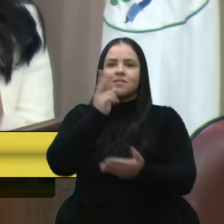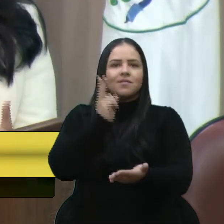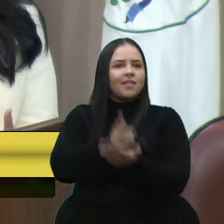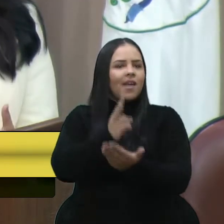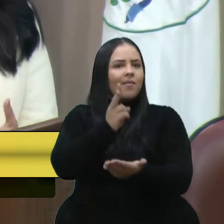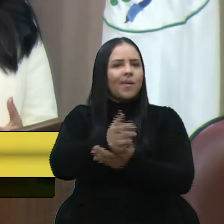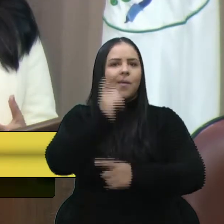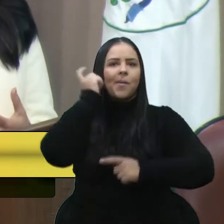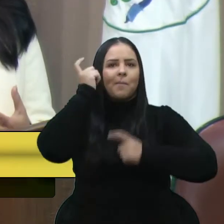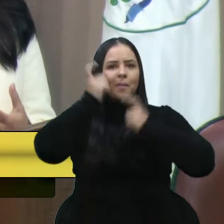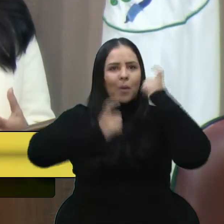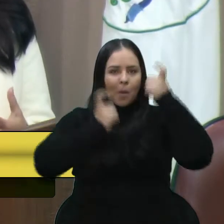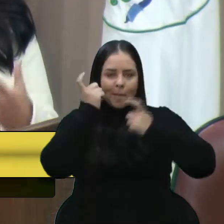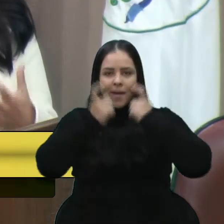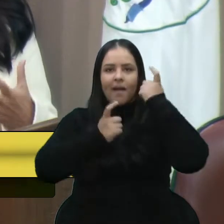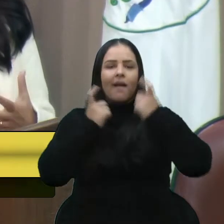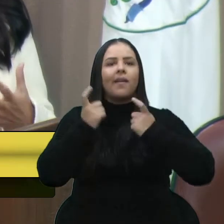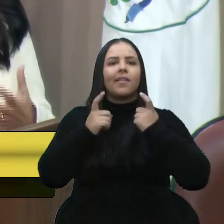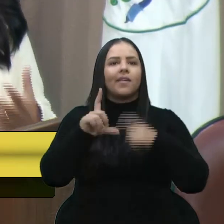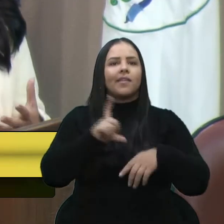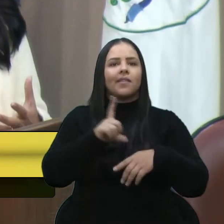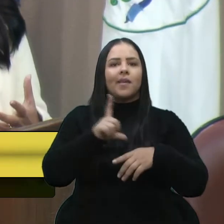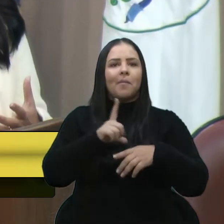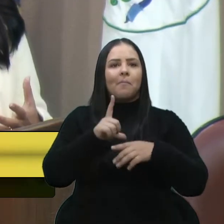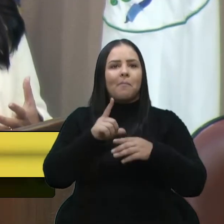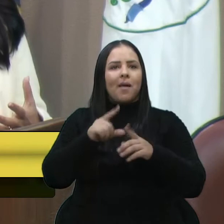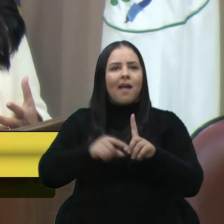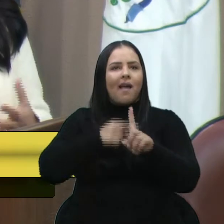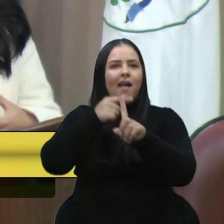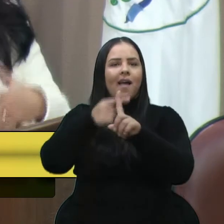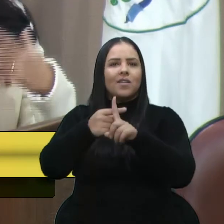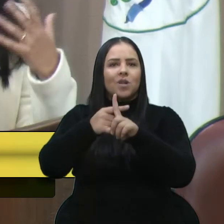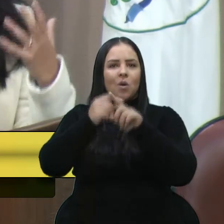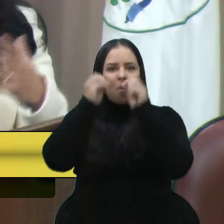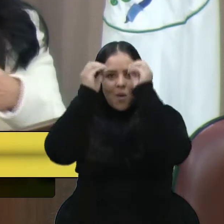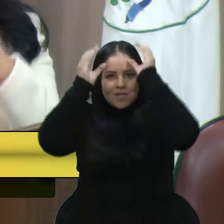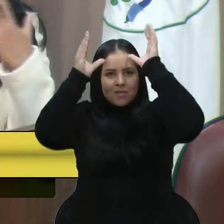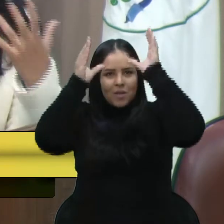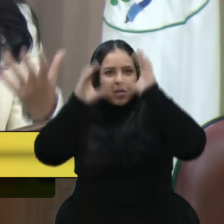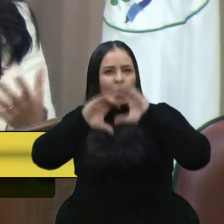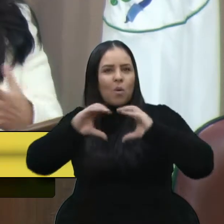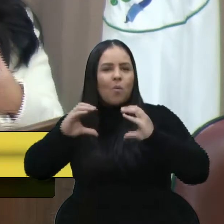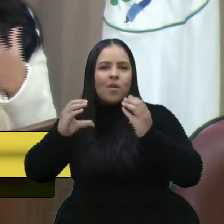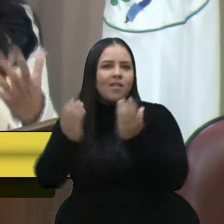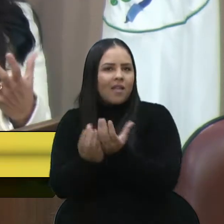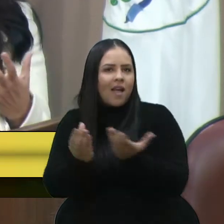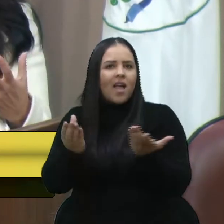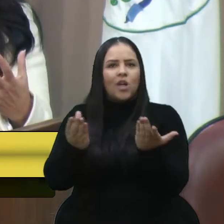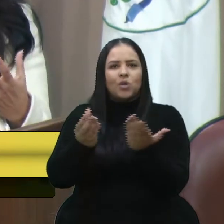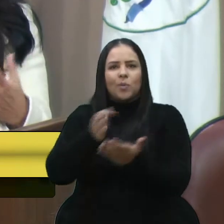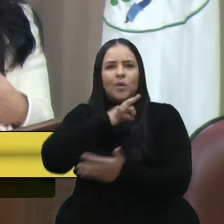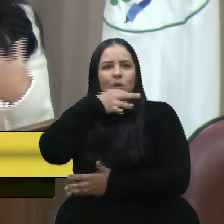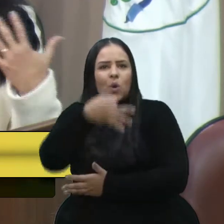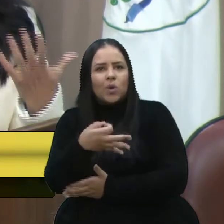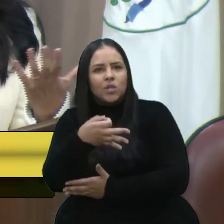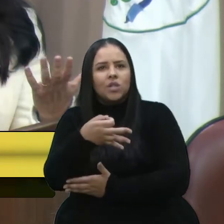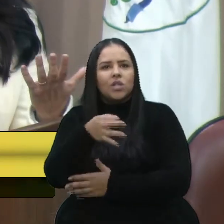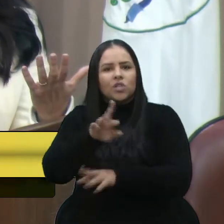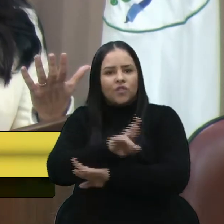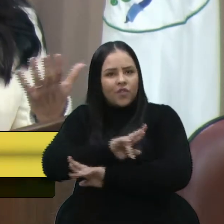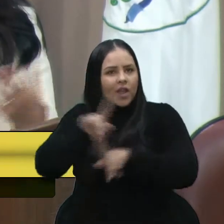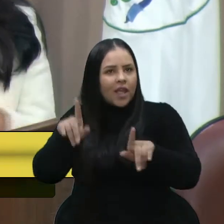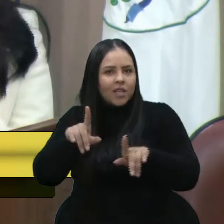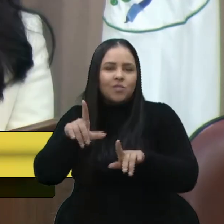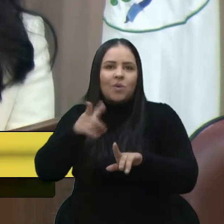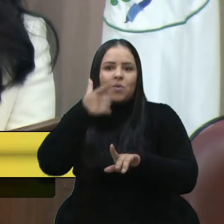preocupada em trazer conhecimento para a nossa comunidade, colocar opiniões diferentes, pensamentos diferentes, para a gente